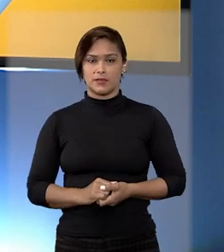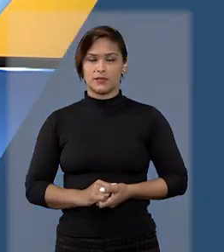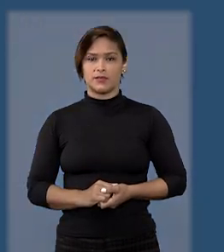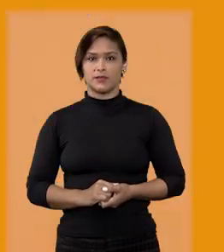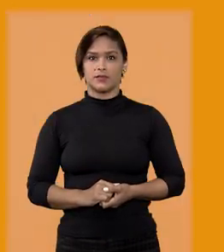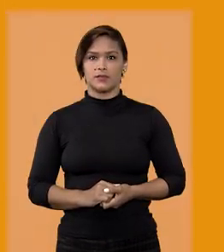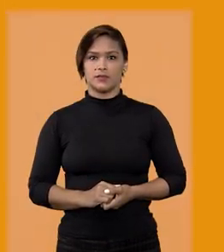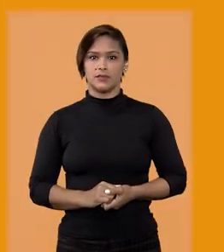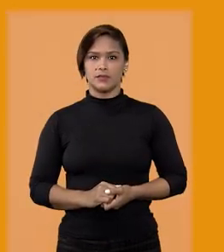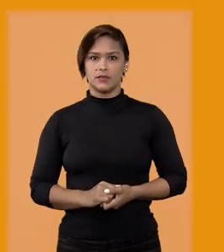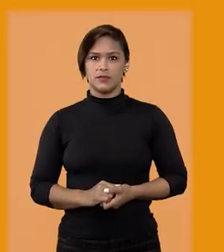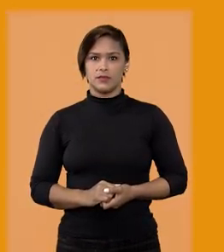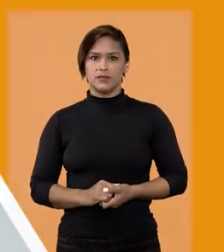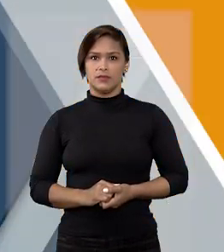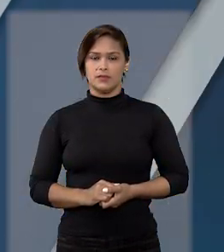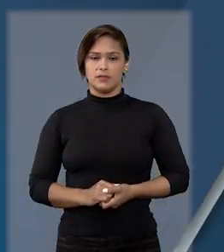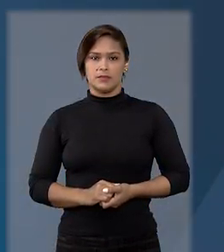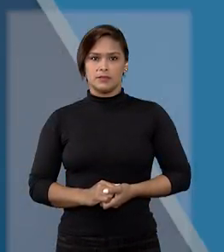agora.